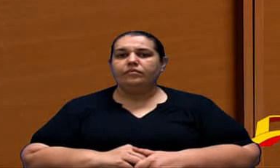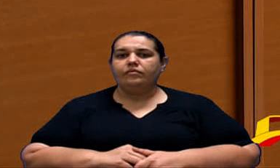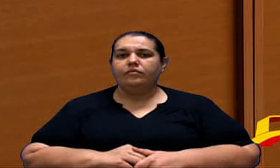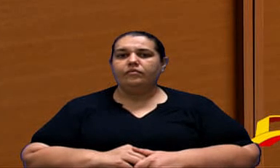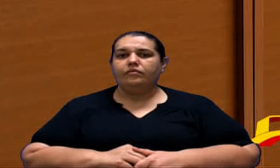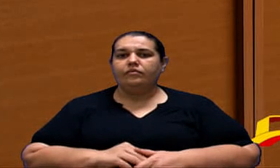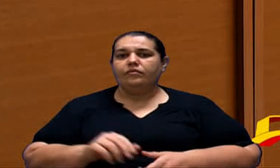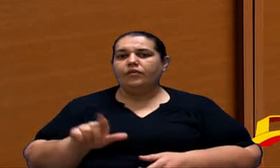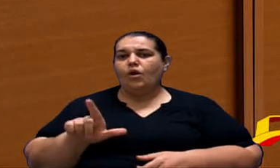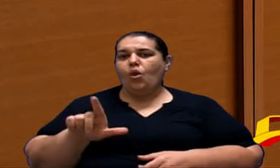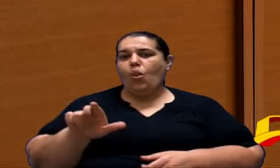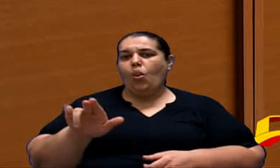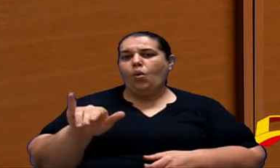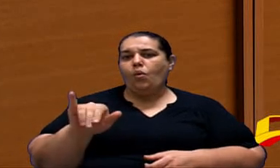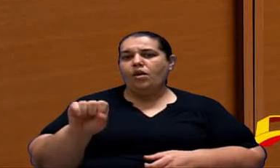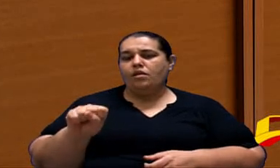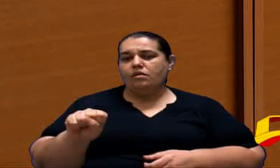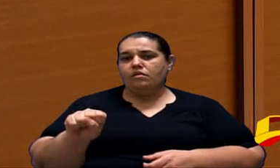Luiz Carlos